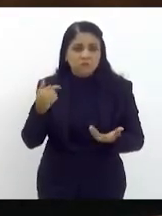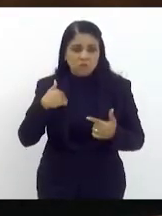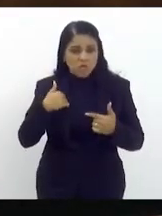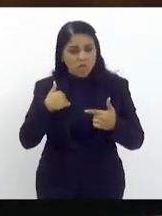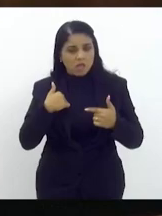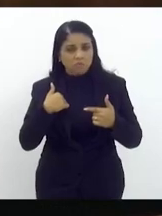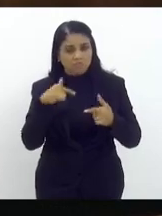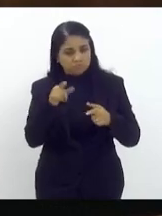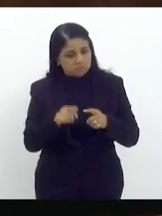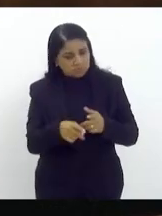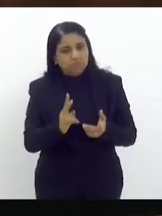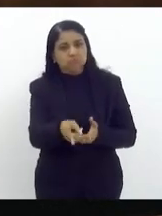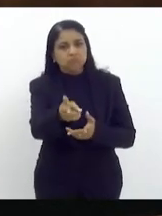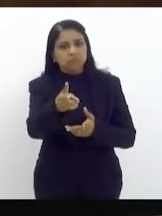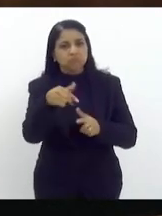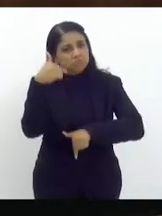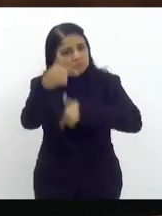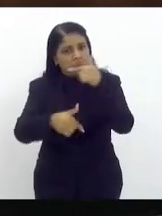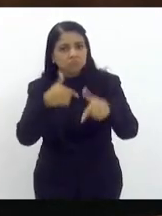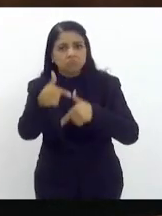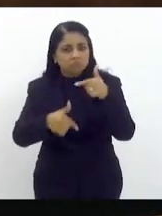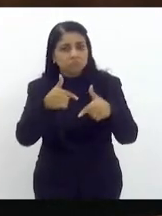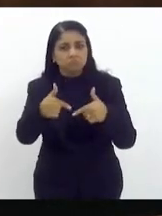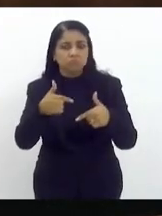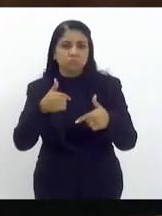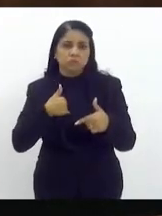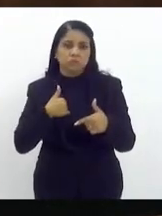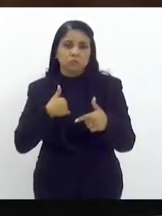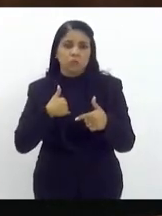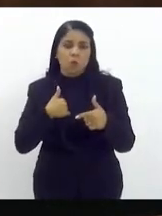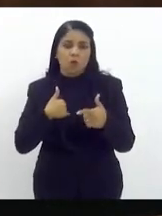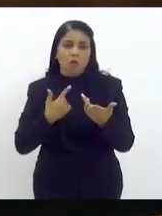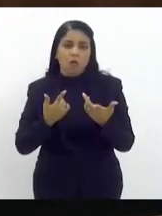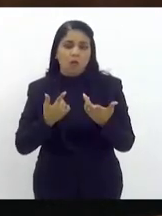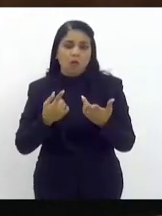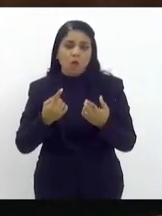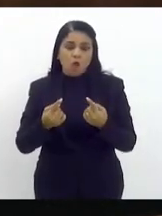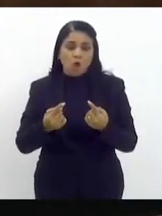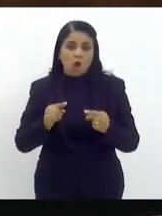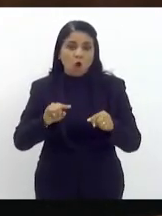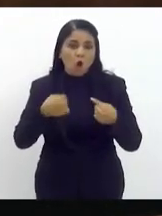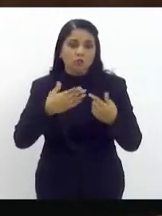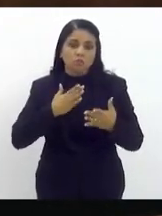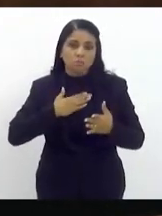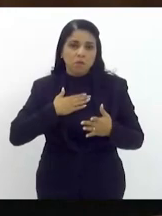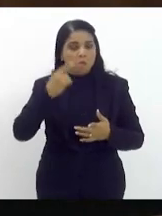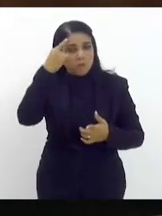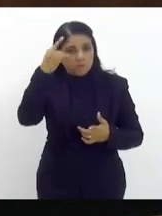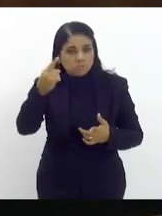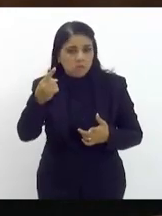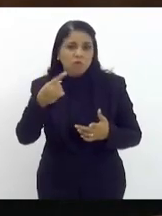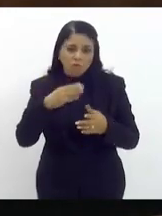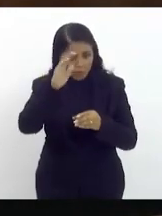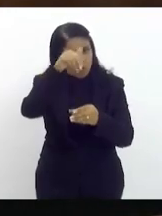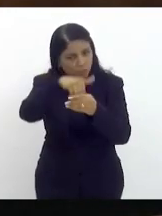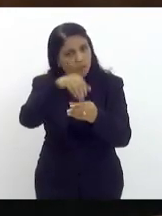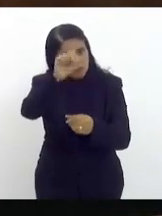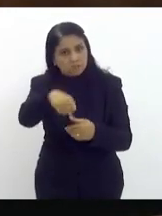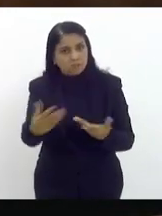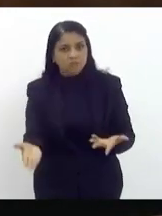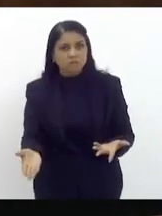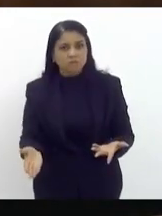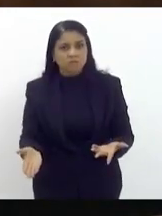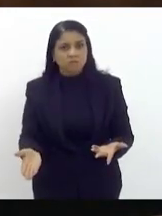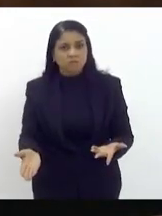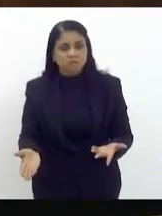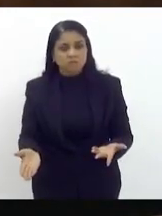meus conceitos eu vou votar a favor e aí não é eu acho que as coisas